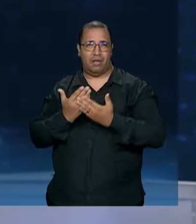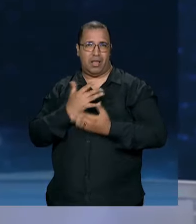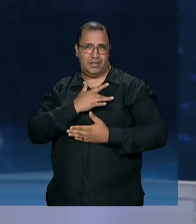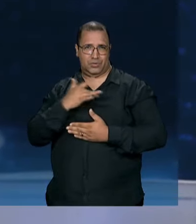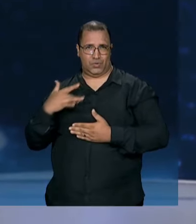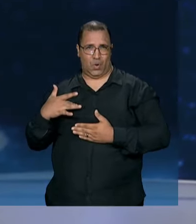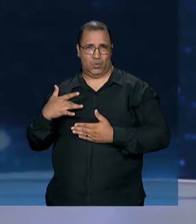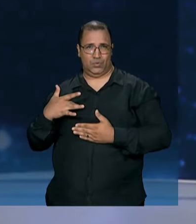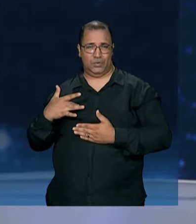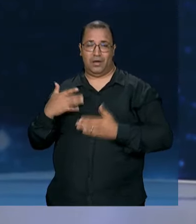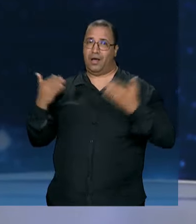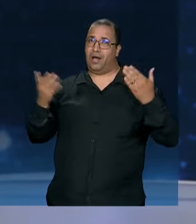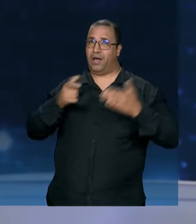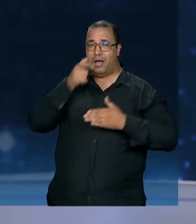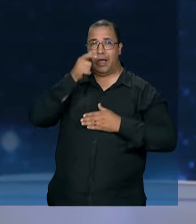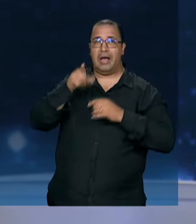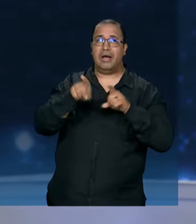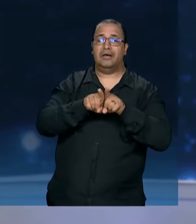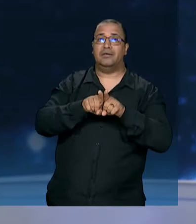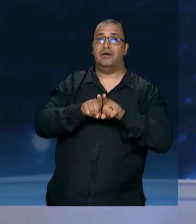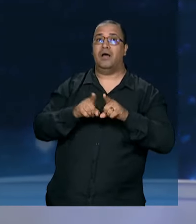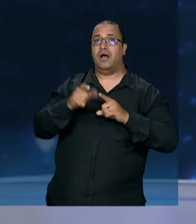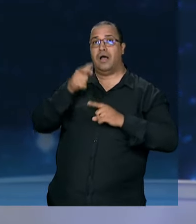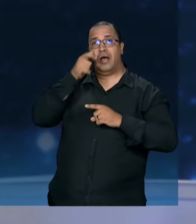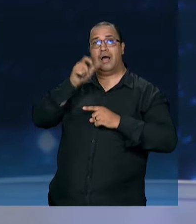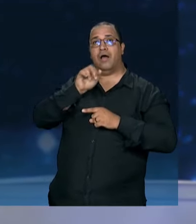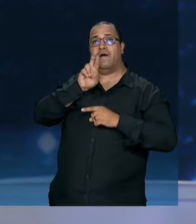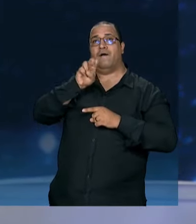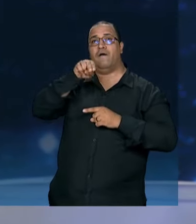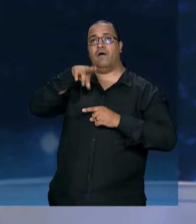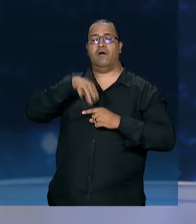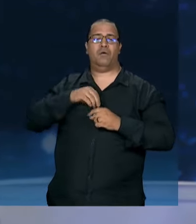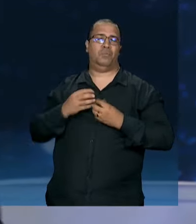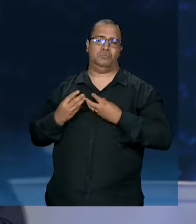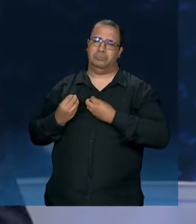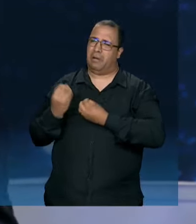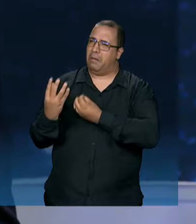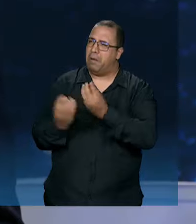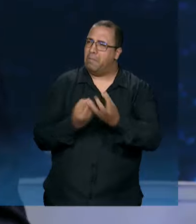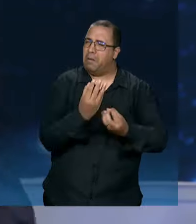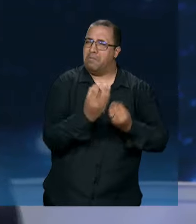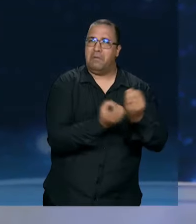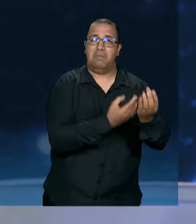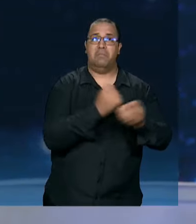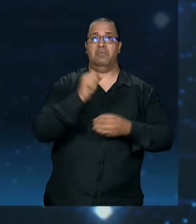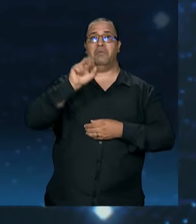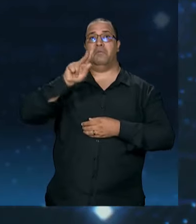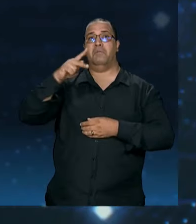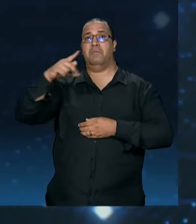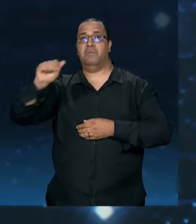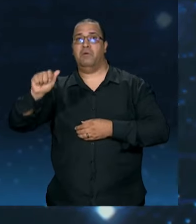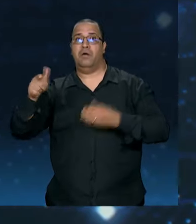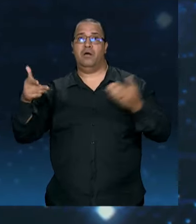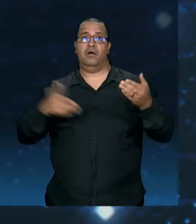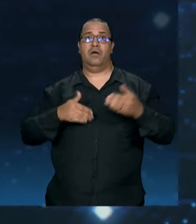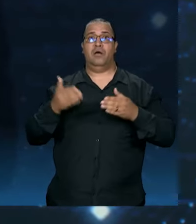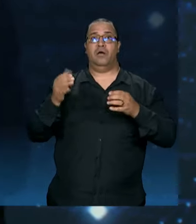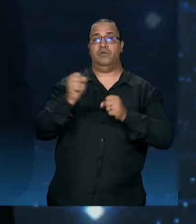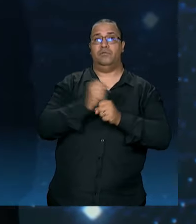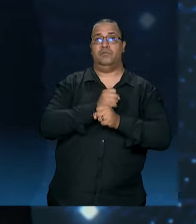UPAs, hoje são 30, o Bruno e eu entregamos muitas UPAs, só eu entreguei 19 e esse ano entrego mais duas,